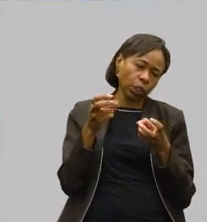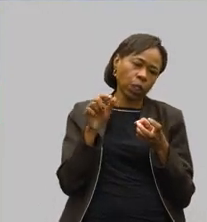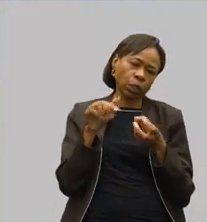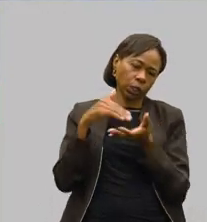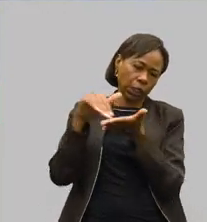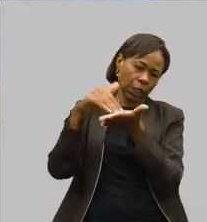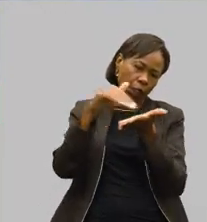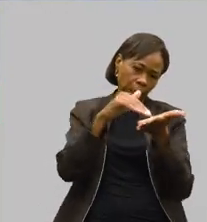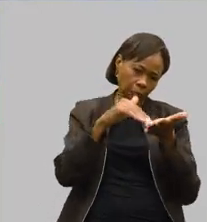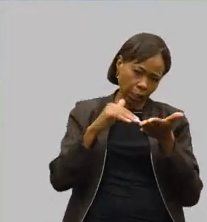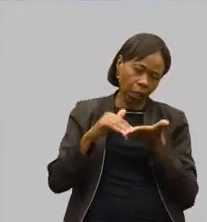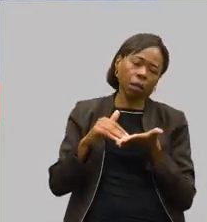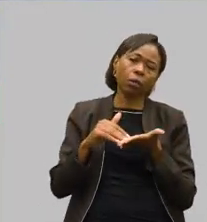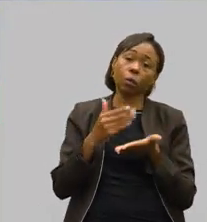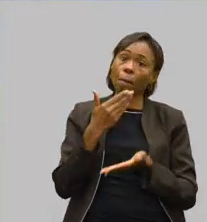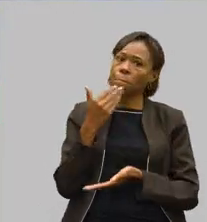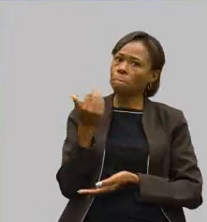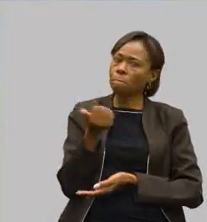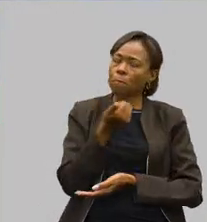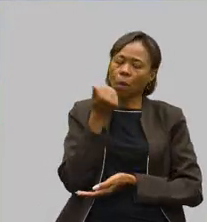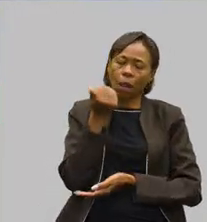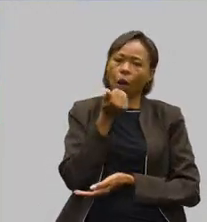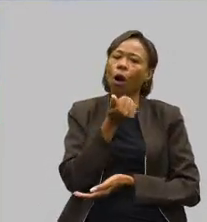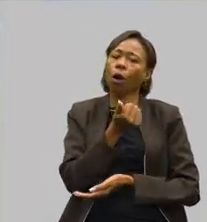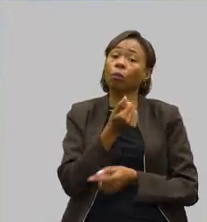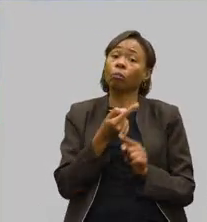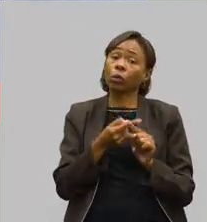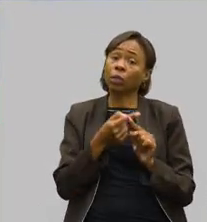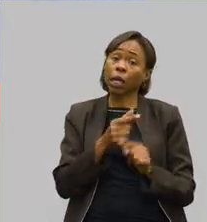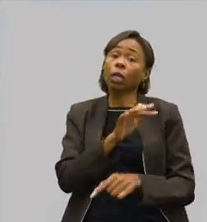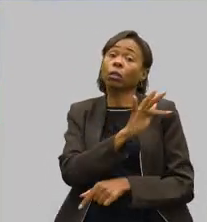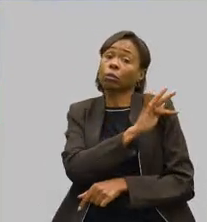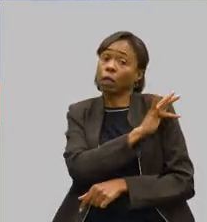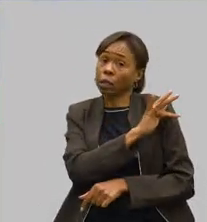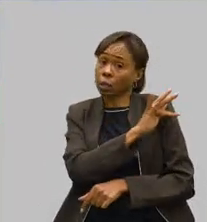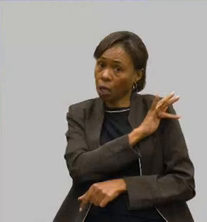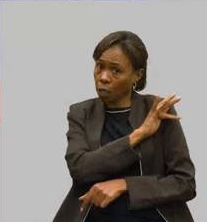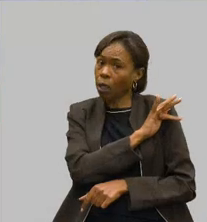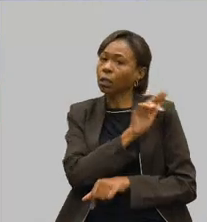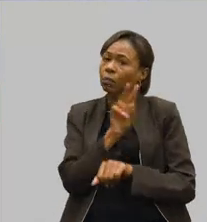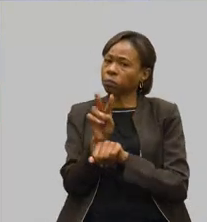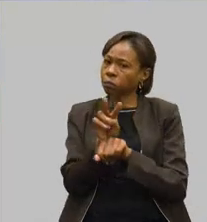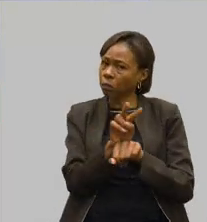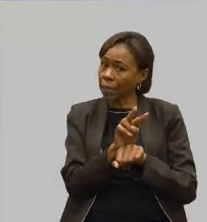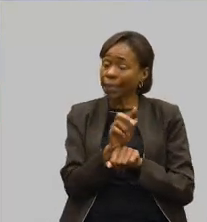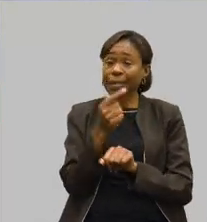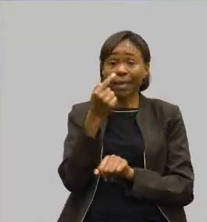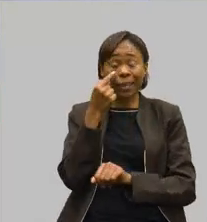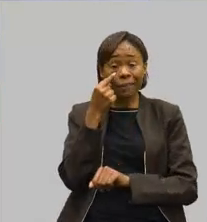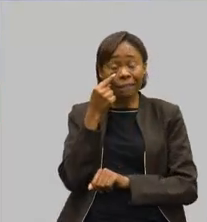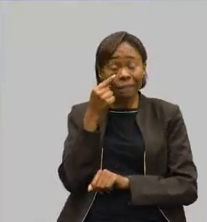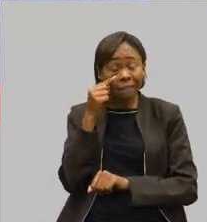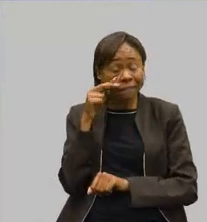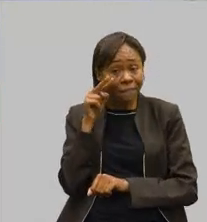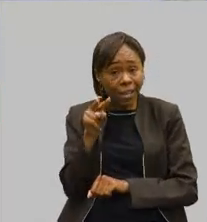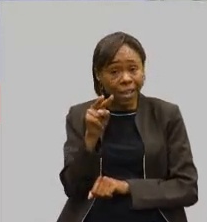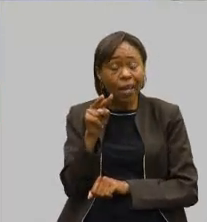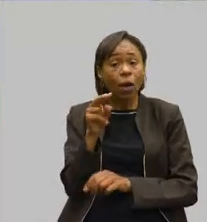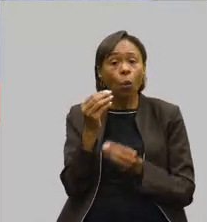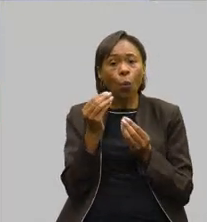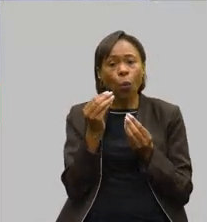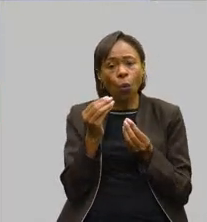melhores coisas. Porque só não fiscaliza como esse que a gente vê o tamanho da importância de uma C10 e a